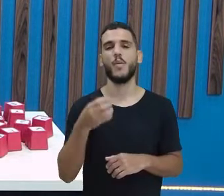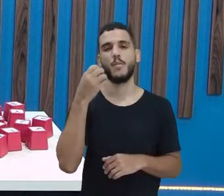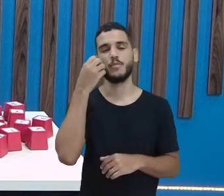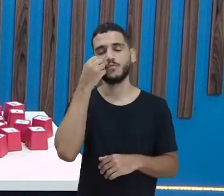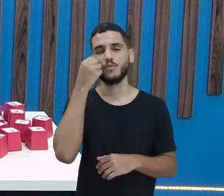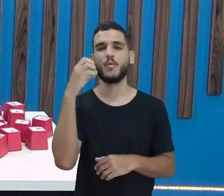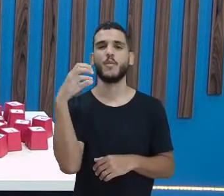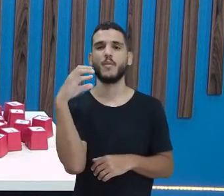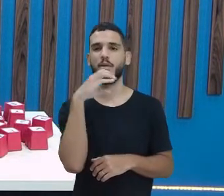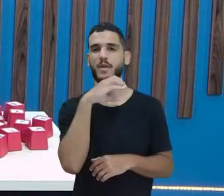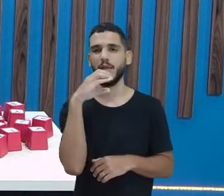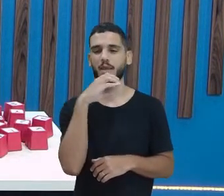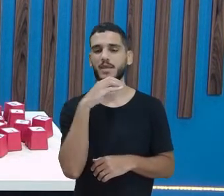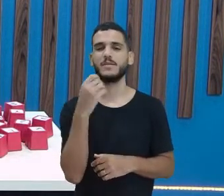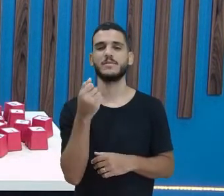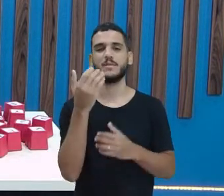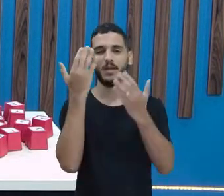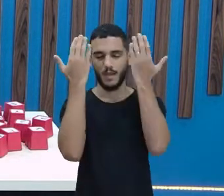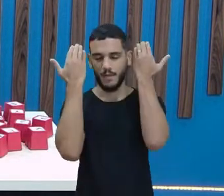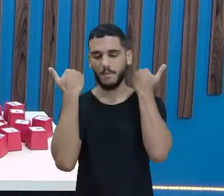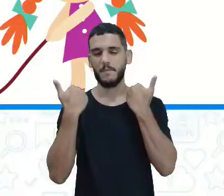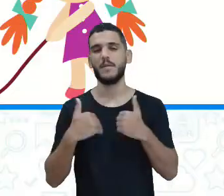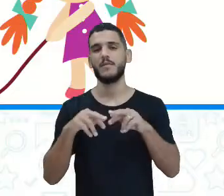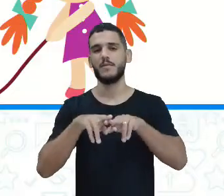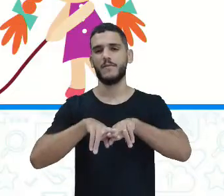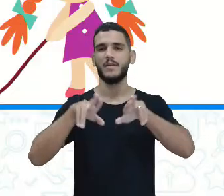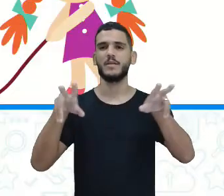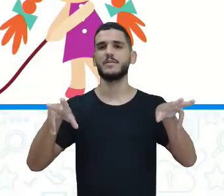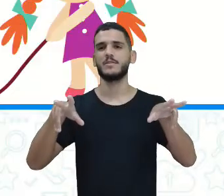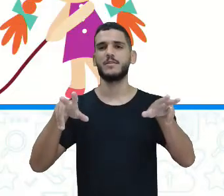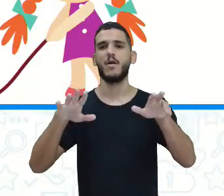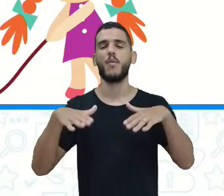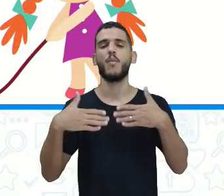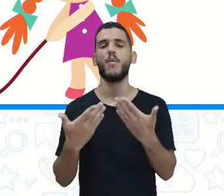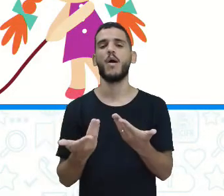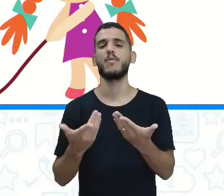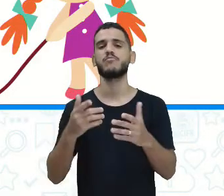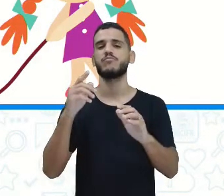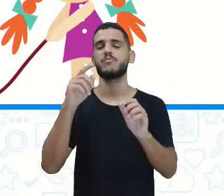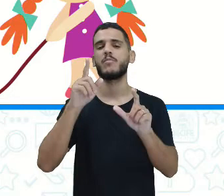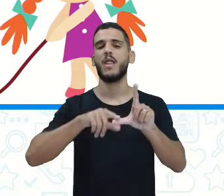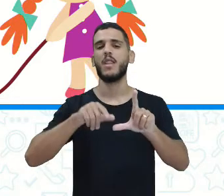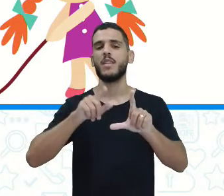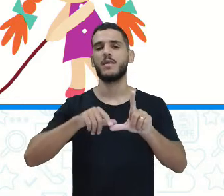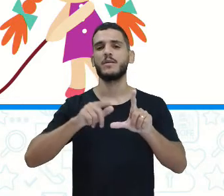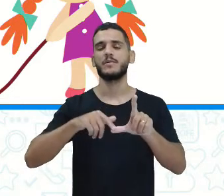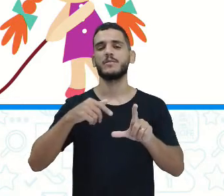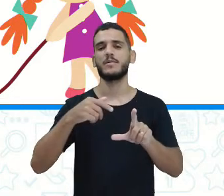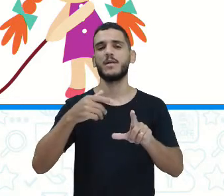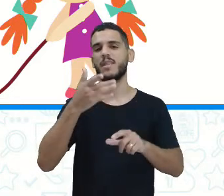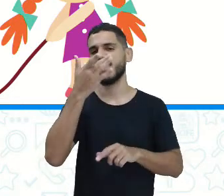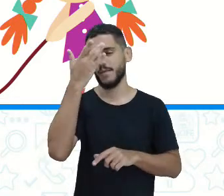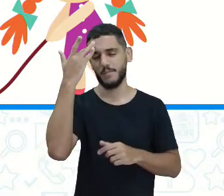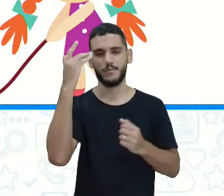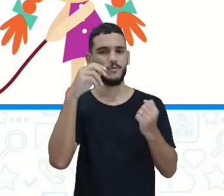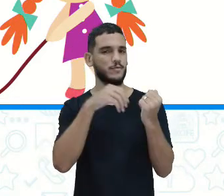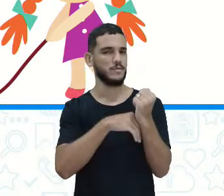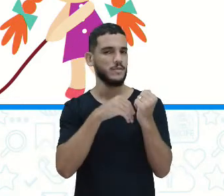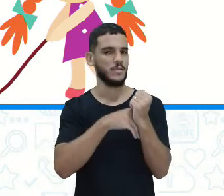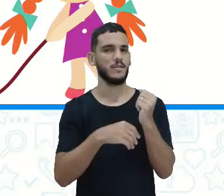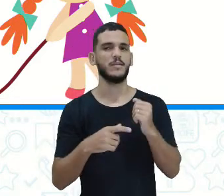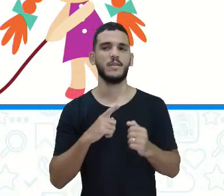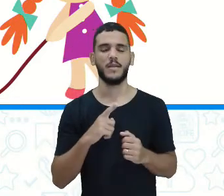Suco quente. Suco quente e cabelo diferente. Qual é a letra do seu confidente?